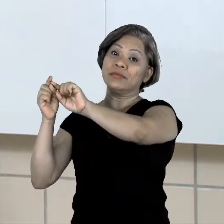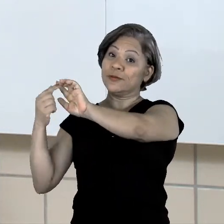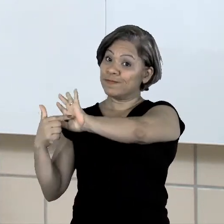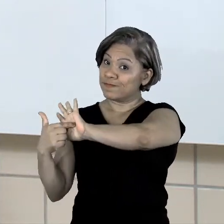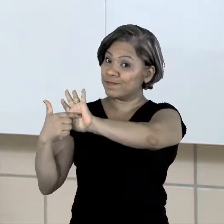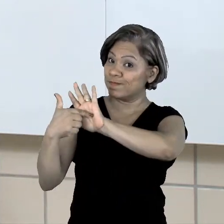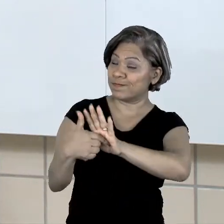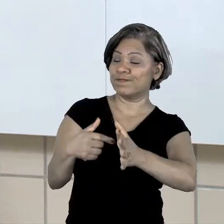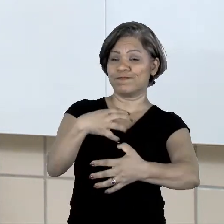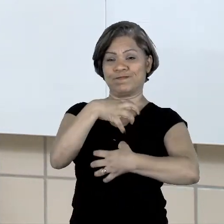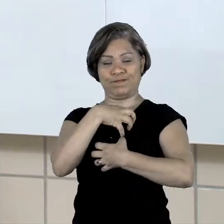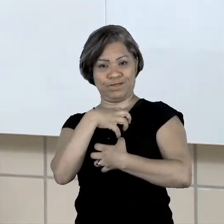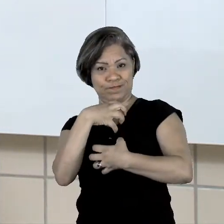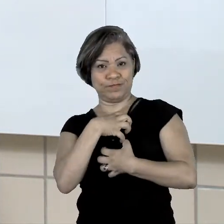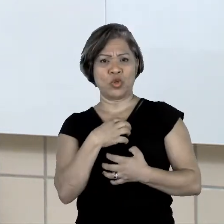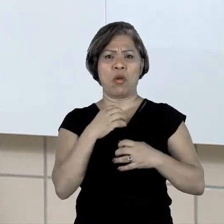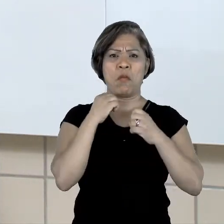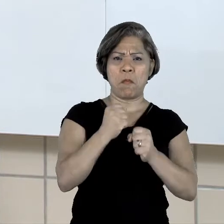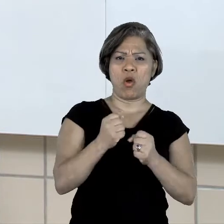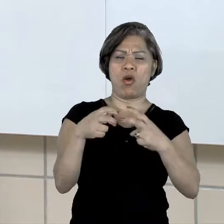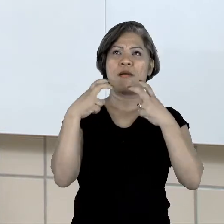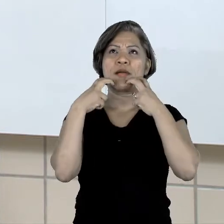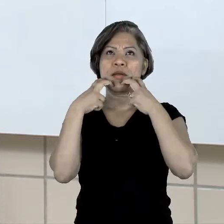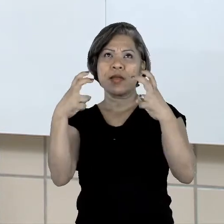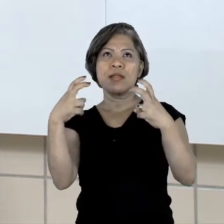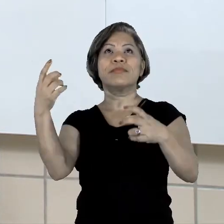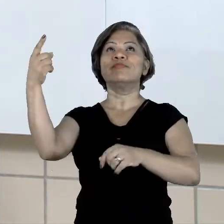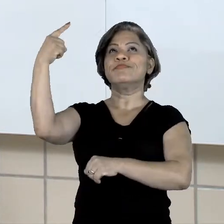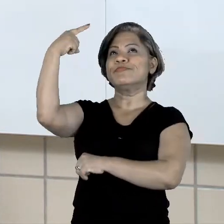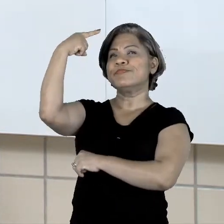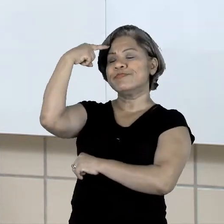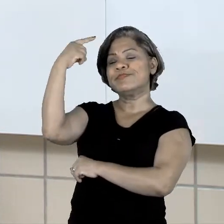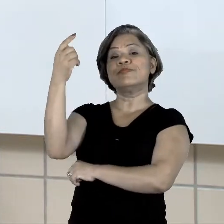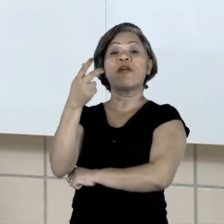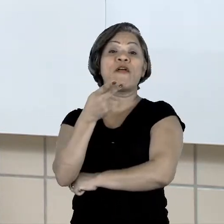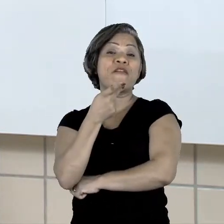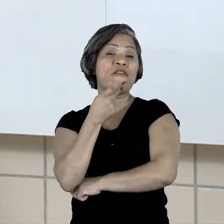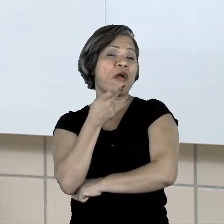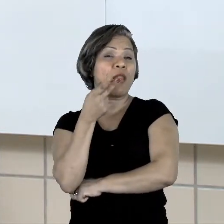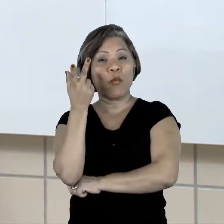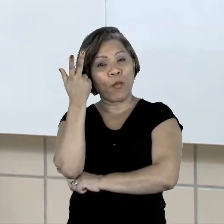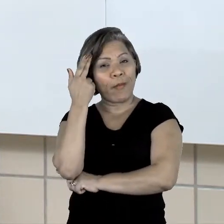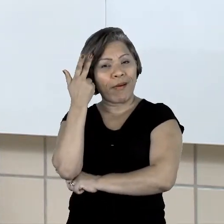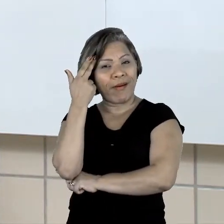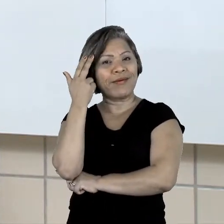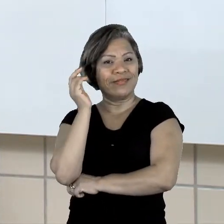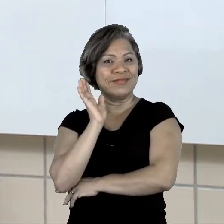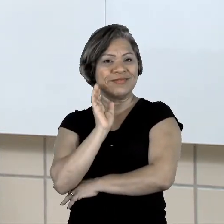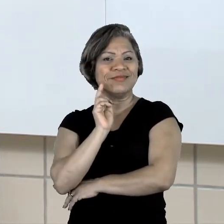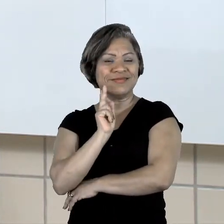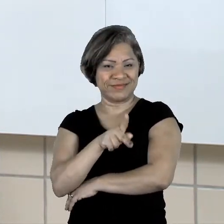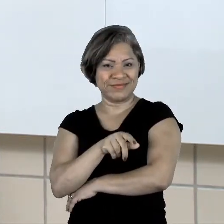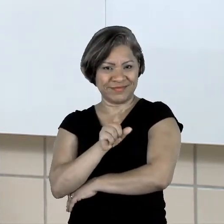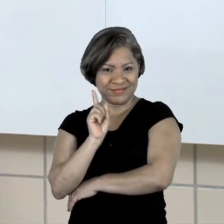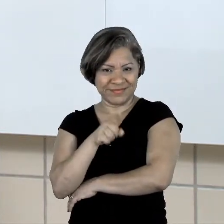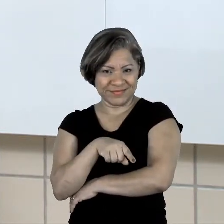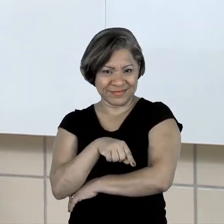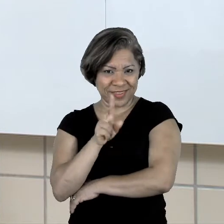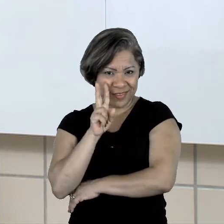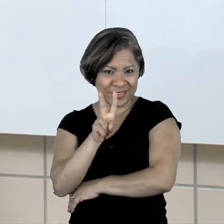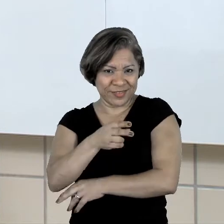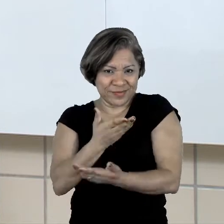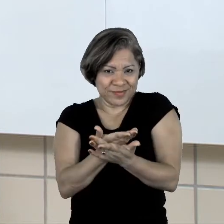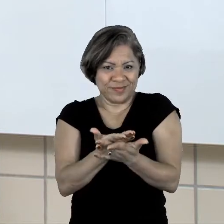Pode ser de grito, de pensamento, de fala comum, não é assim? Não foi isso que a gente viu na aula passada?